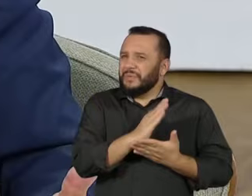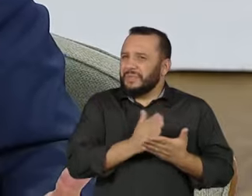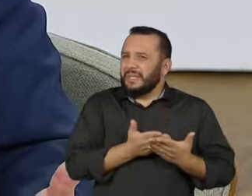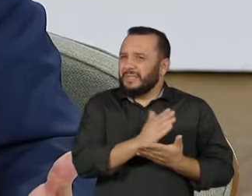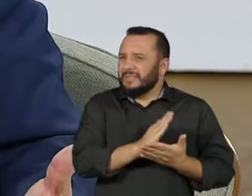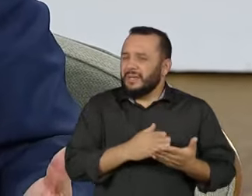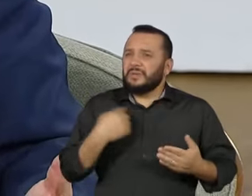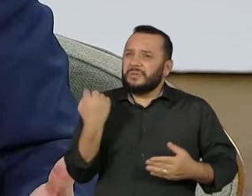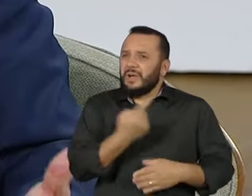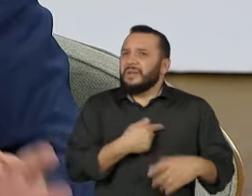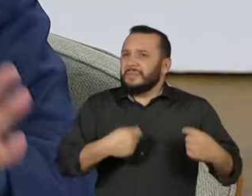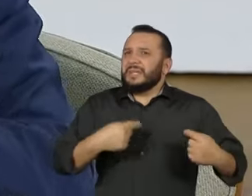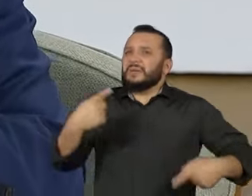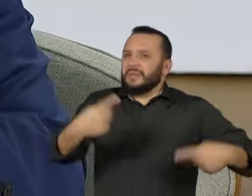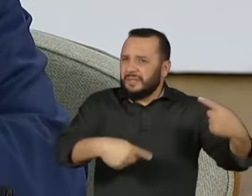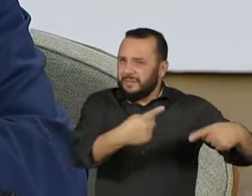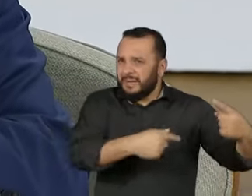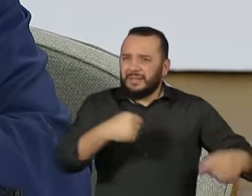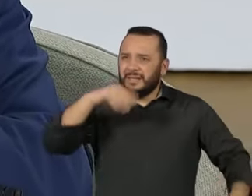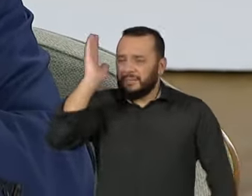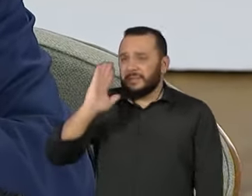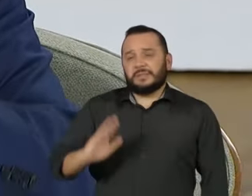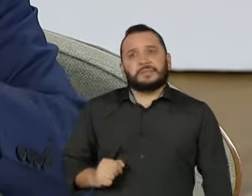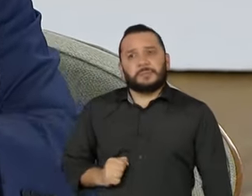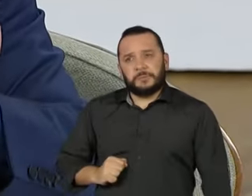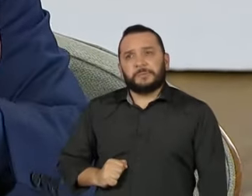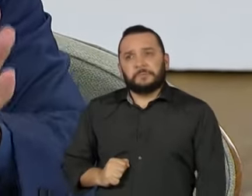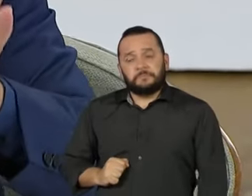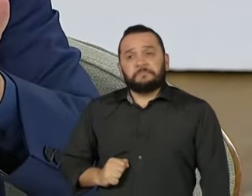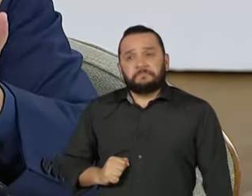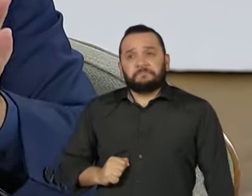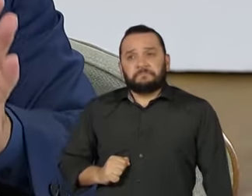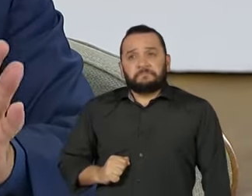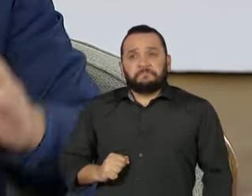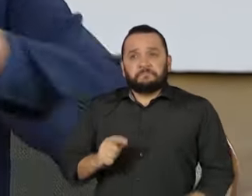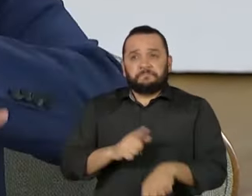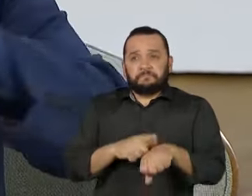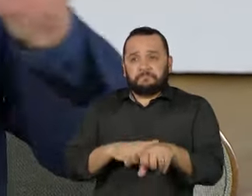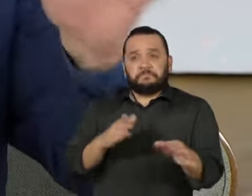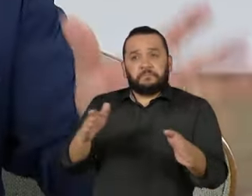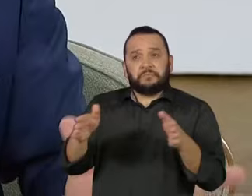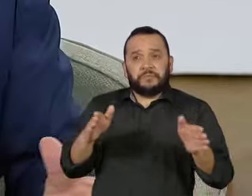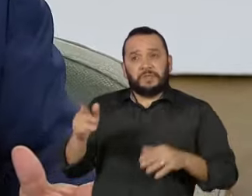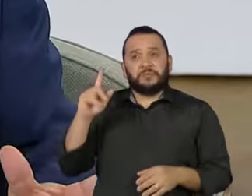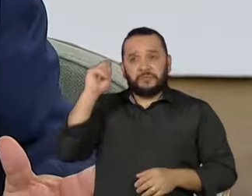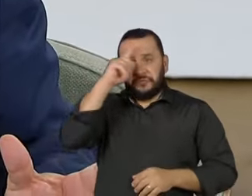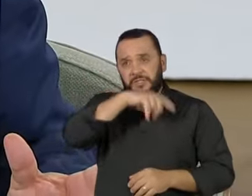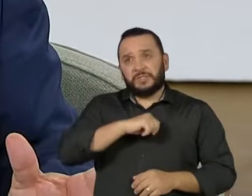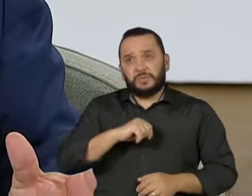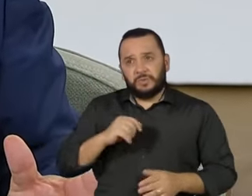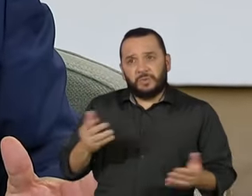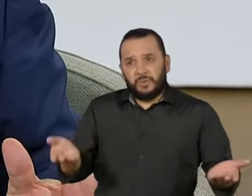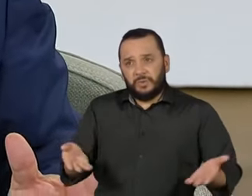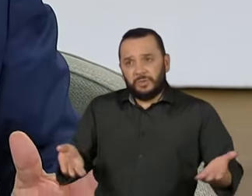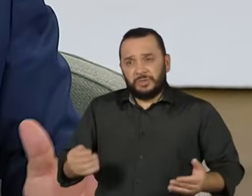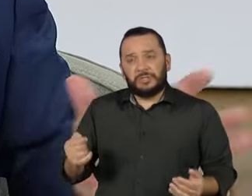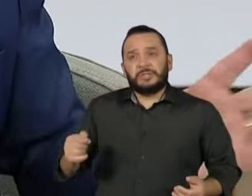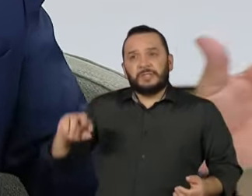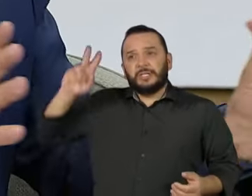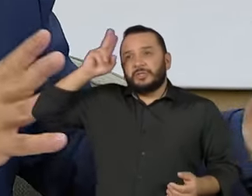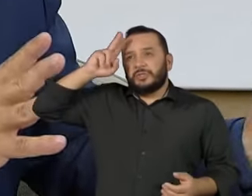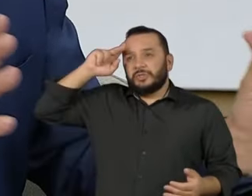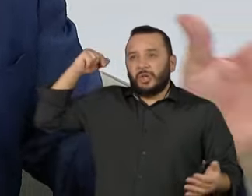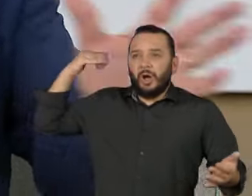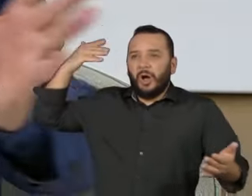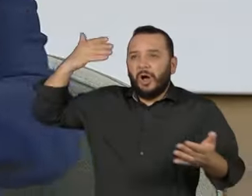debater o país. Eu acho que nós estamos numa quadra delicadíssima da nossa história em todos os sentidos, né? É